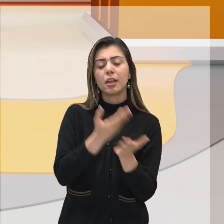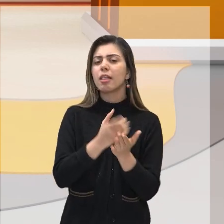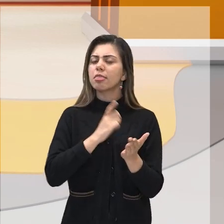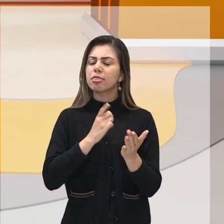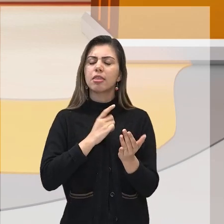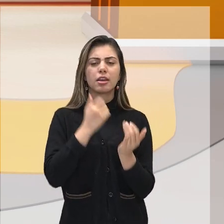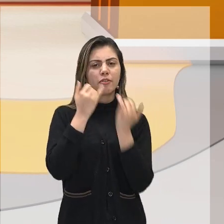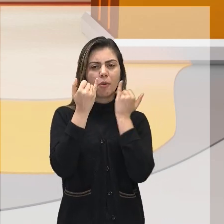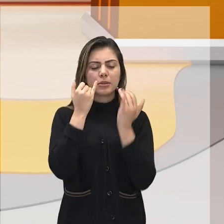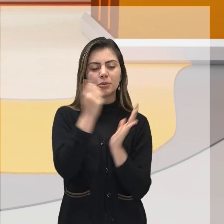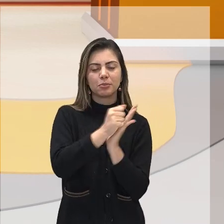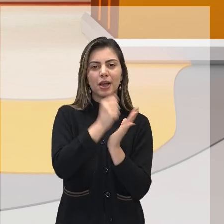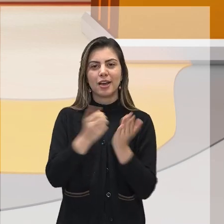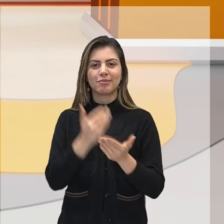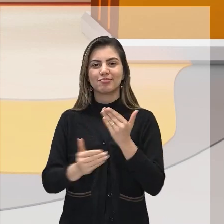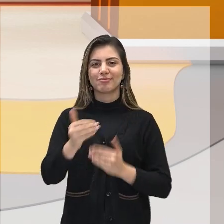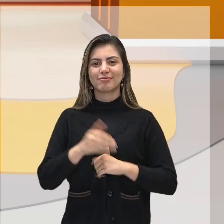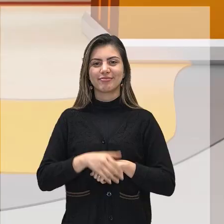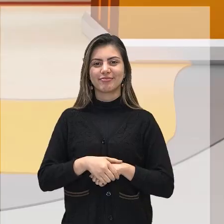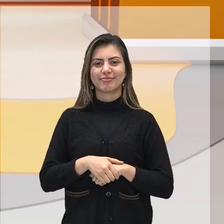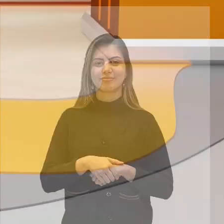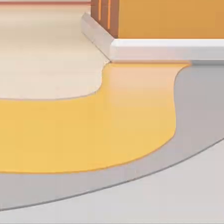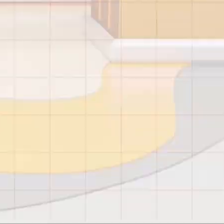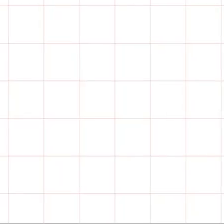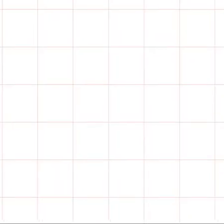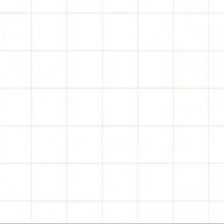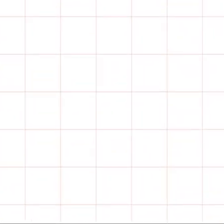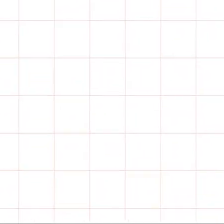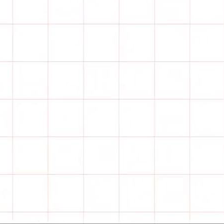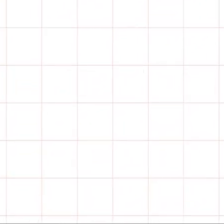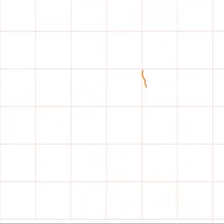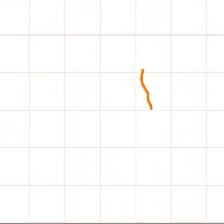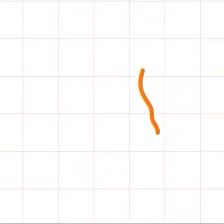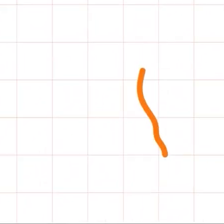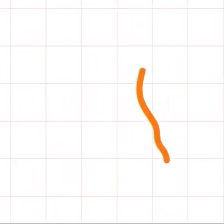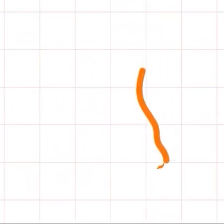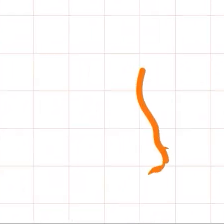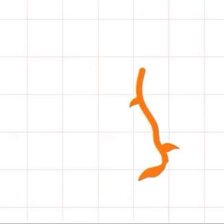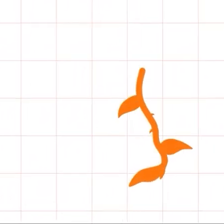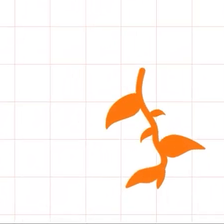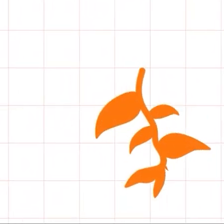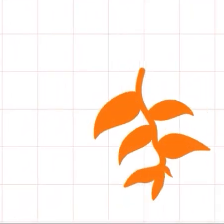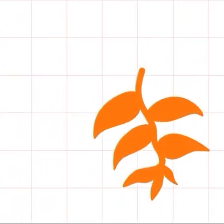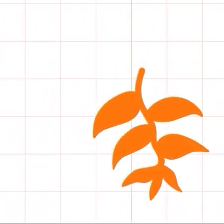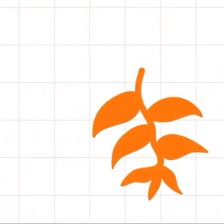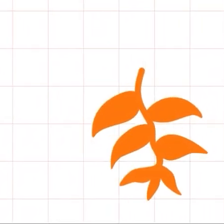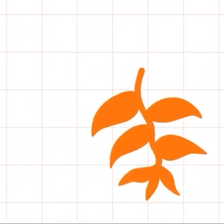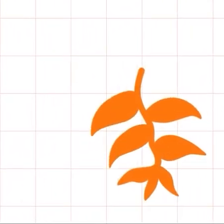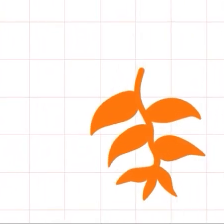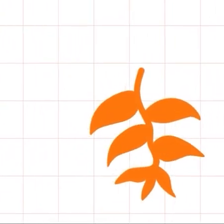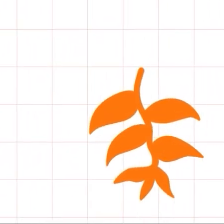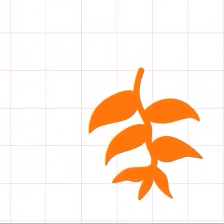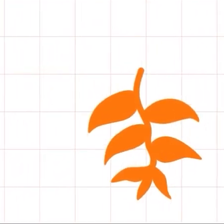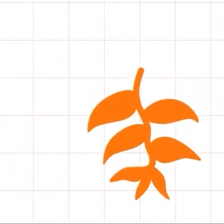anotações e vamos à aula! Aula 18.